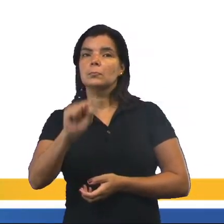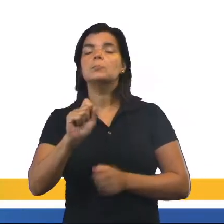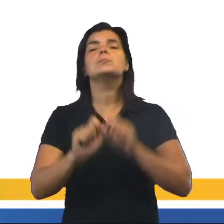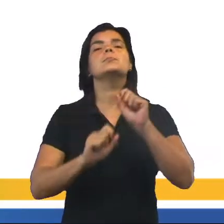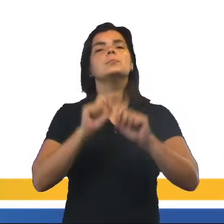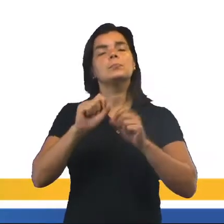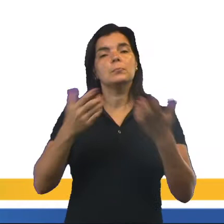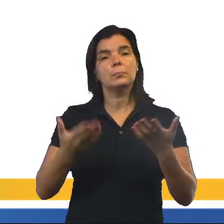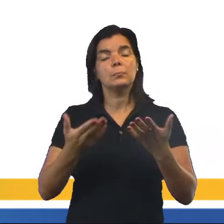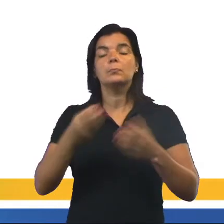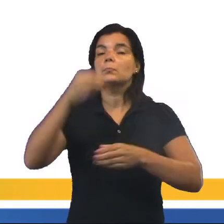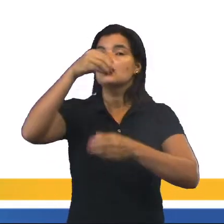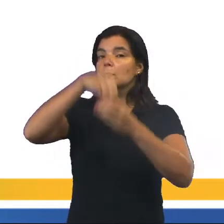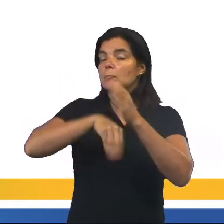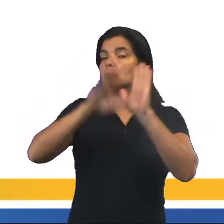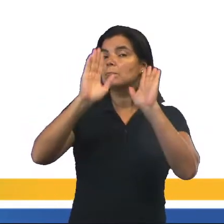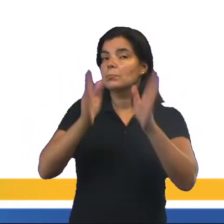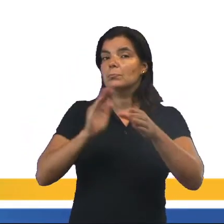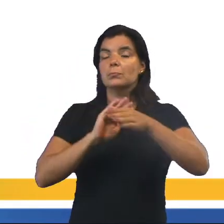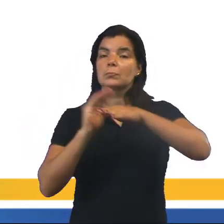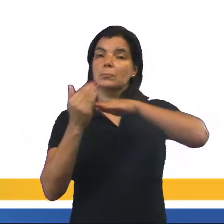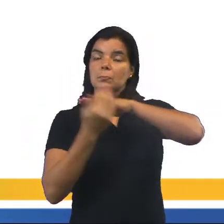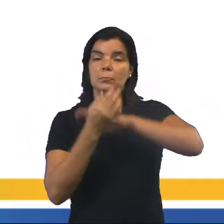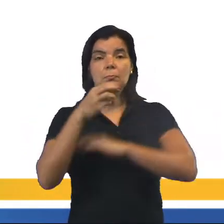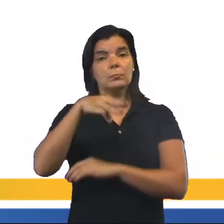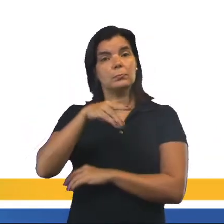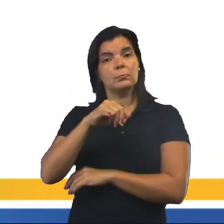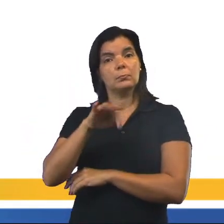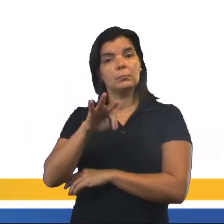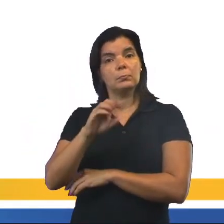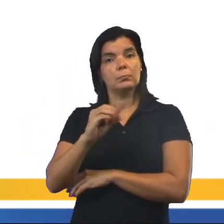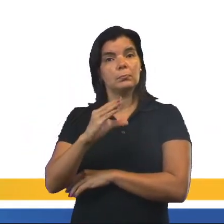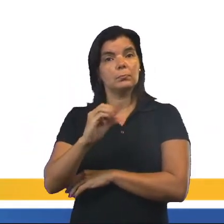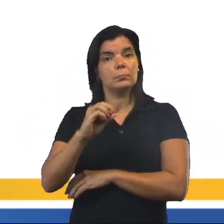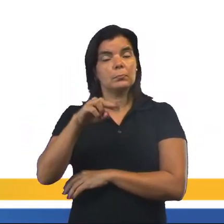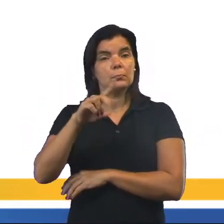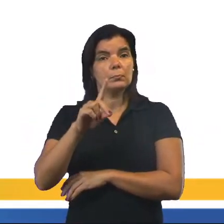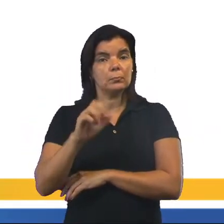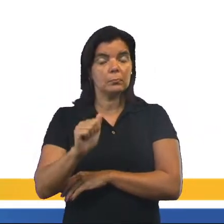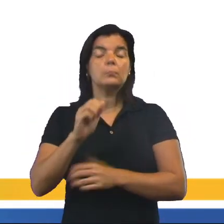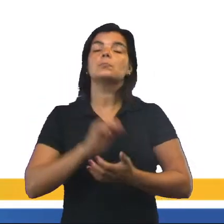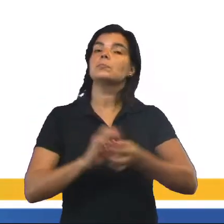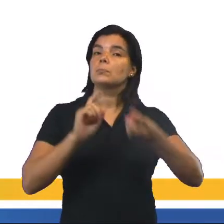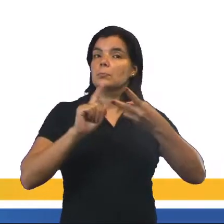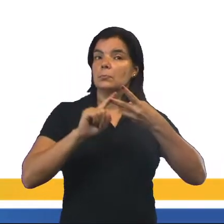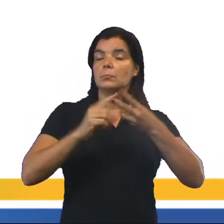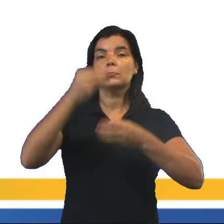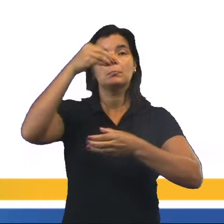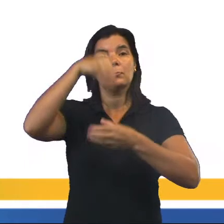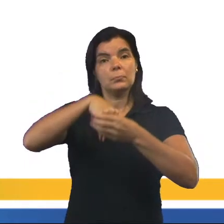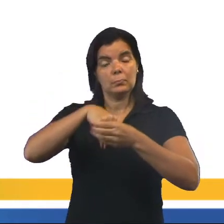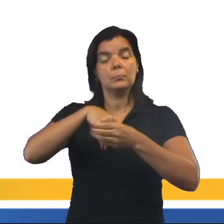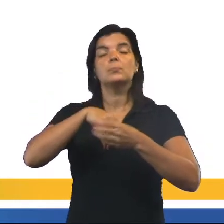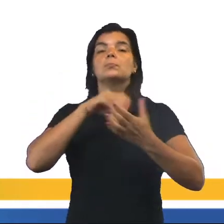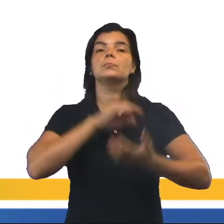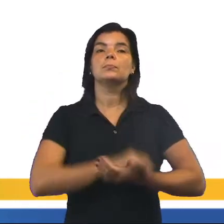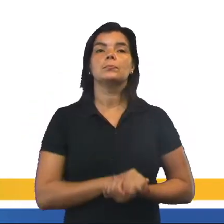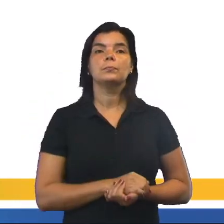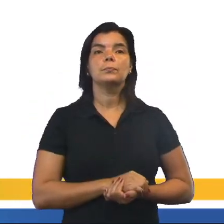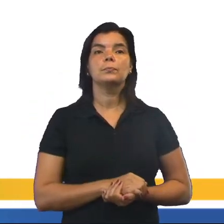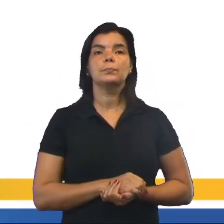acontecer já na mitocôndria. Então, vejam. A primeira etapa ocorre fora da mitocôndria. E a segunda etapa já acontece na